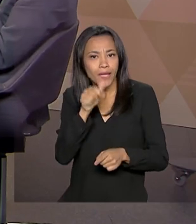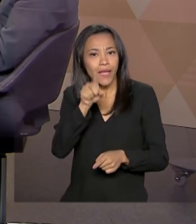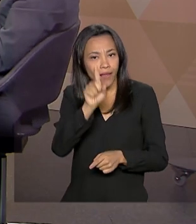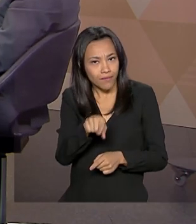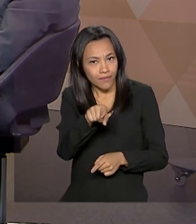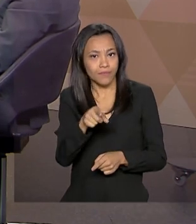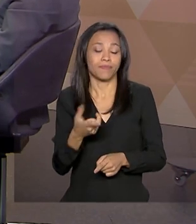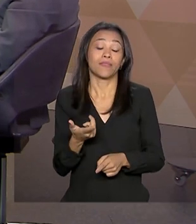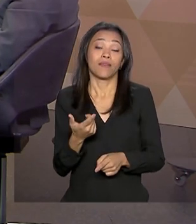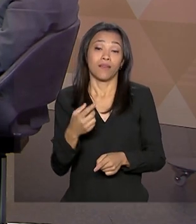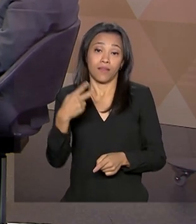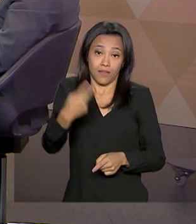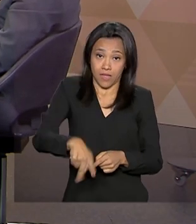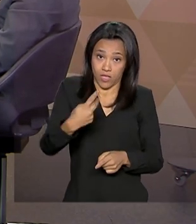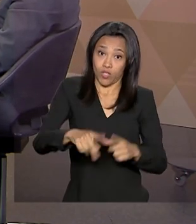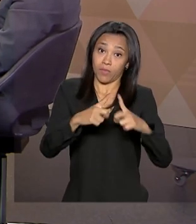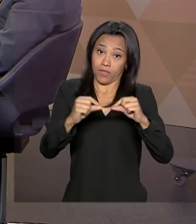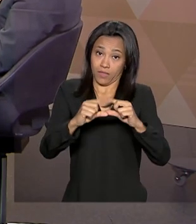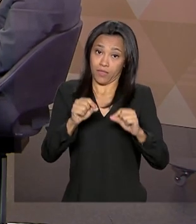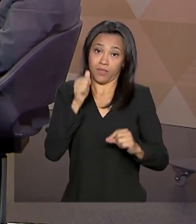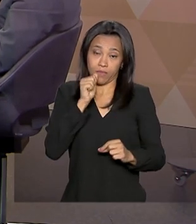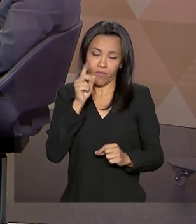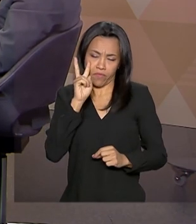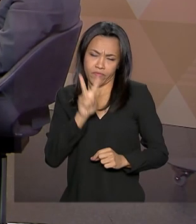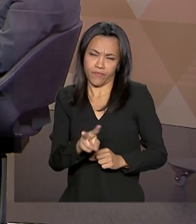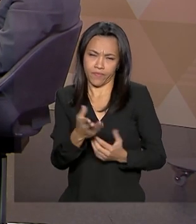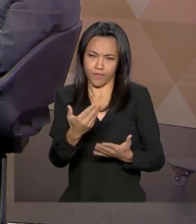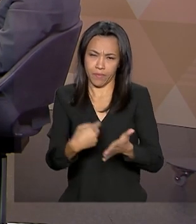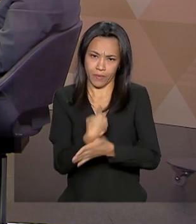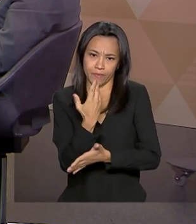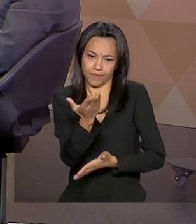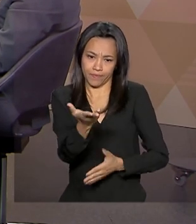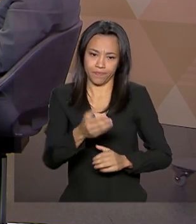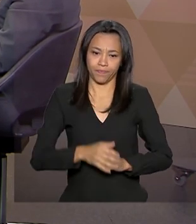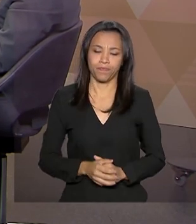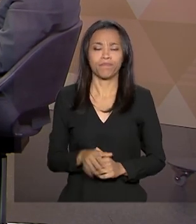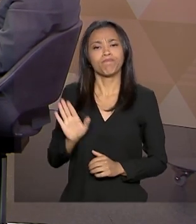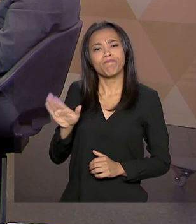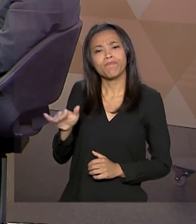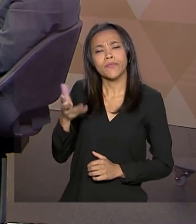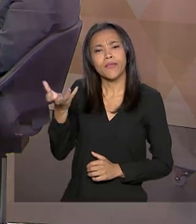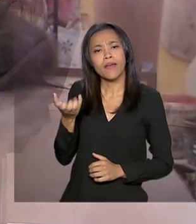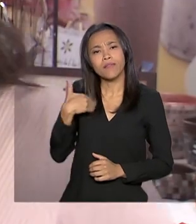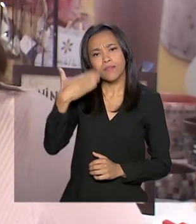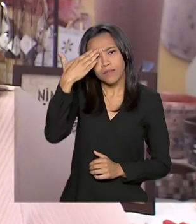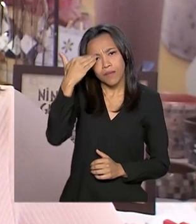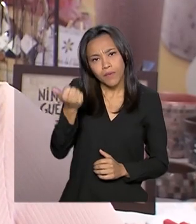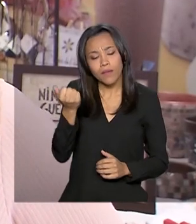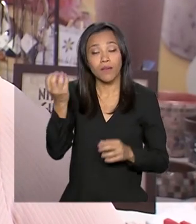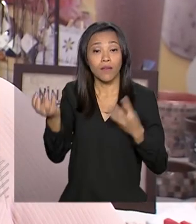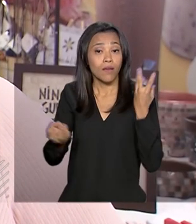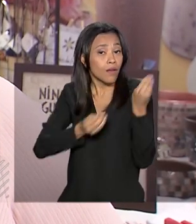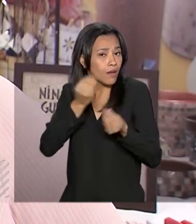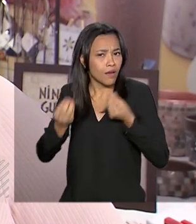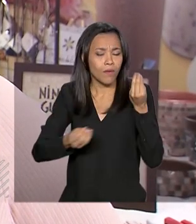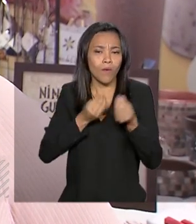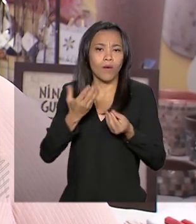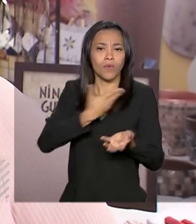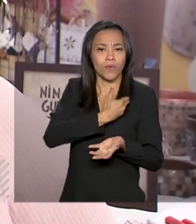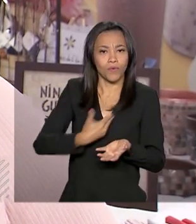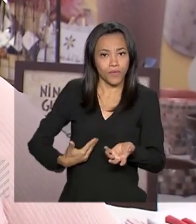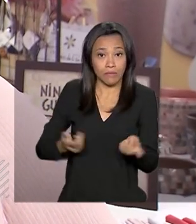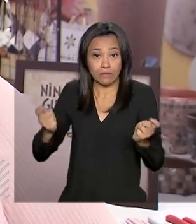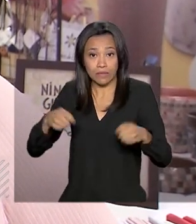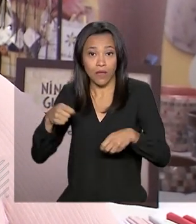é artesã aqui de Brasília. Vamos ouvi-la. Eu gostaria de saber de que forma que o governo pode